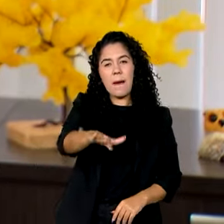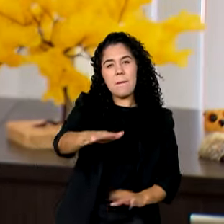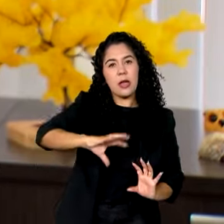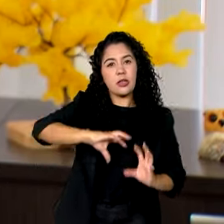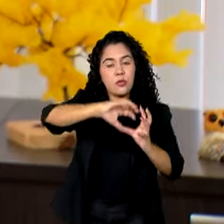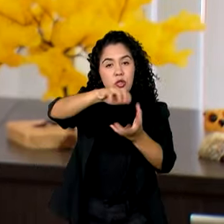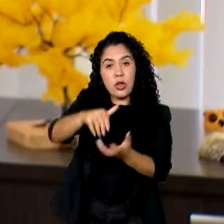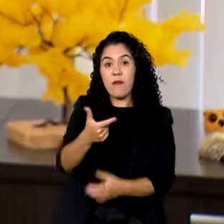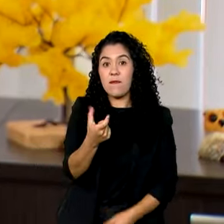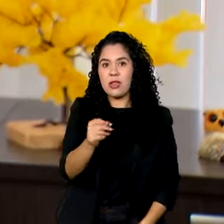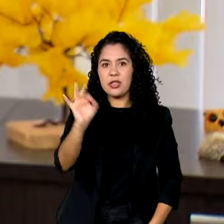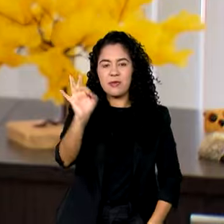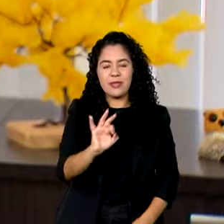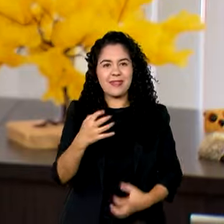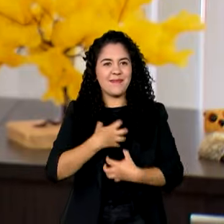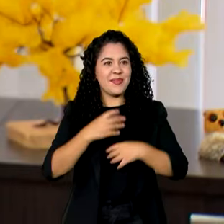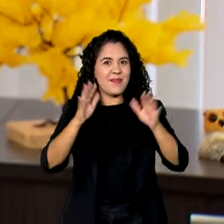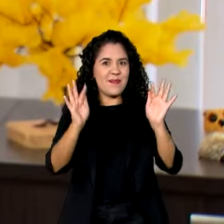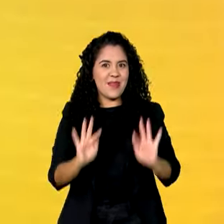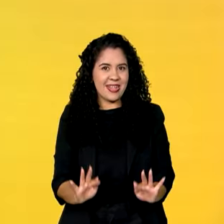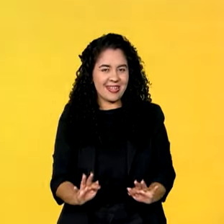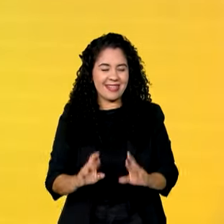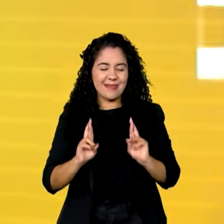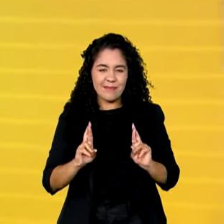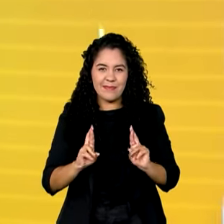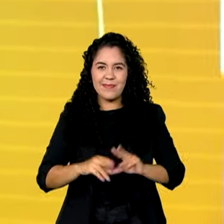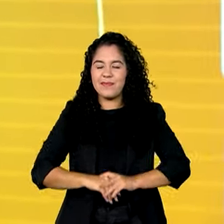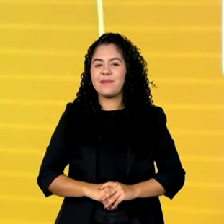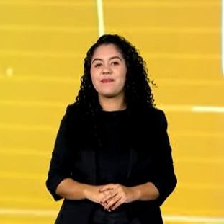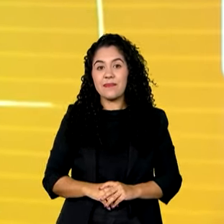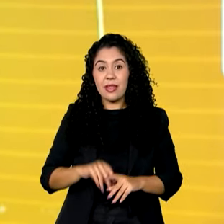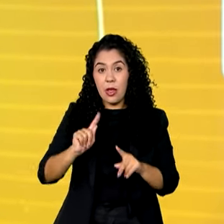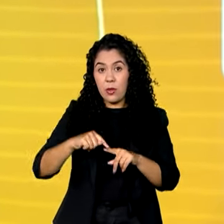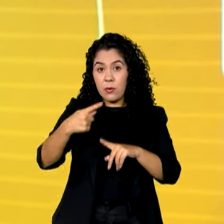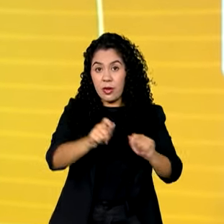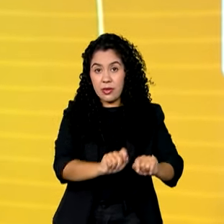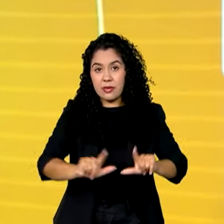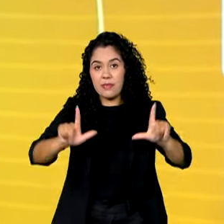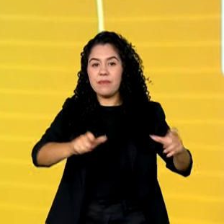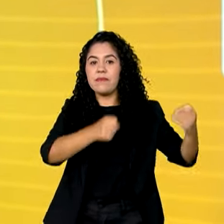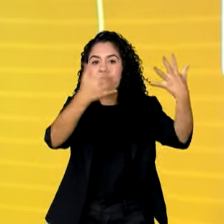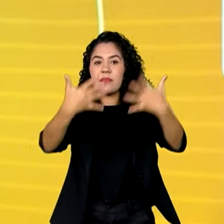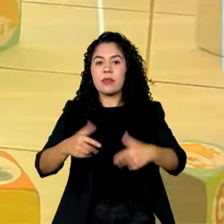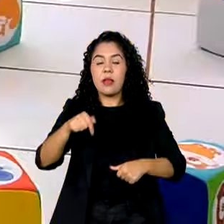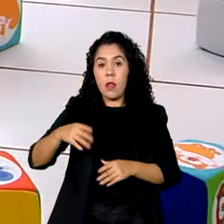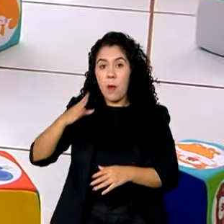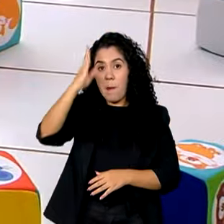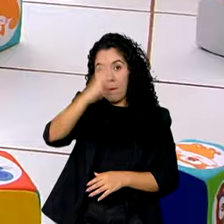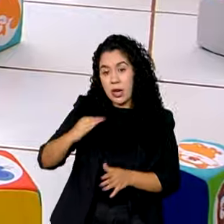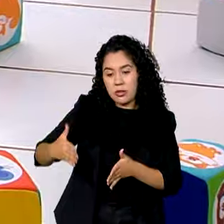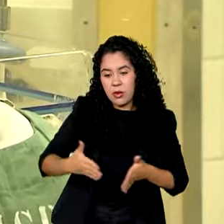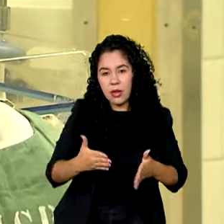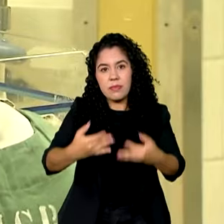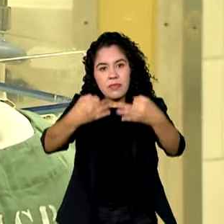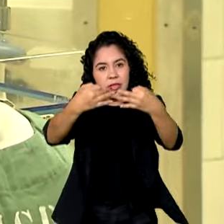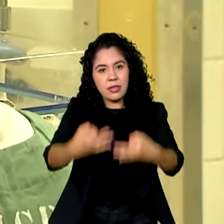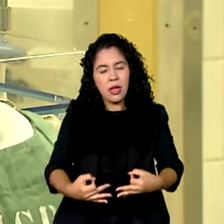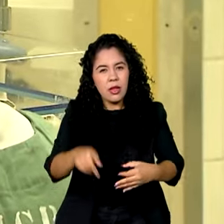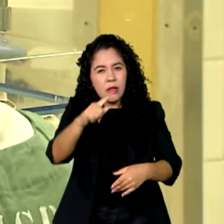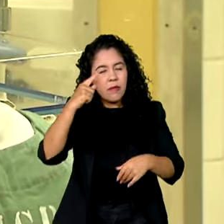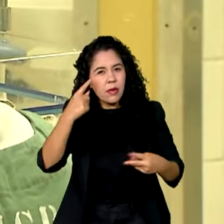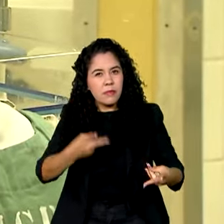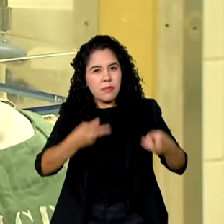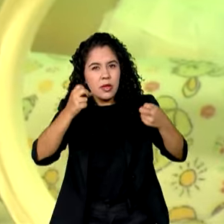20%, a gente já vai ficar muito feliz. Veja a seguir, quadro Brasil no Rumo Certo, você vai ver que